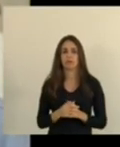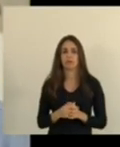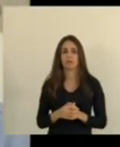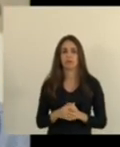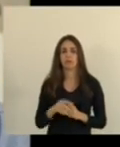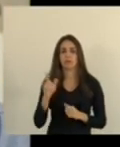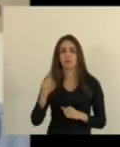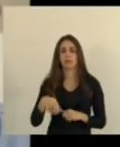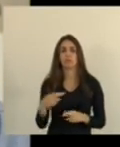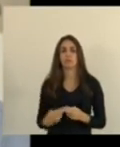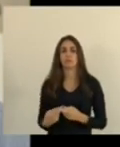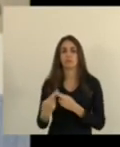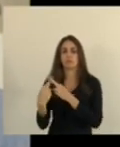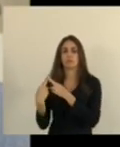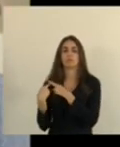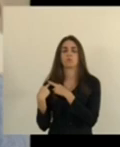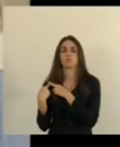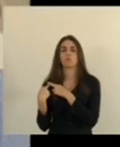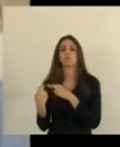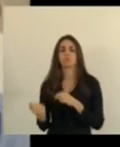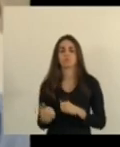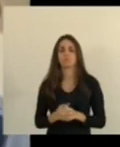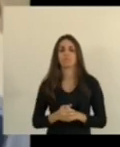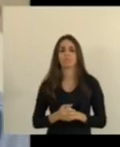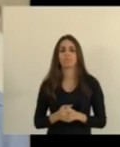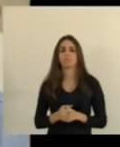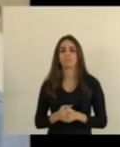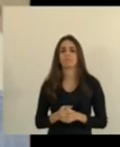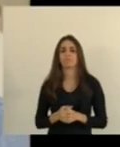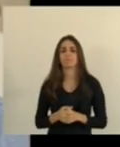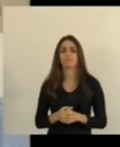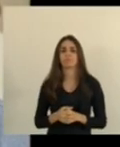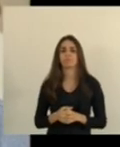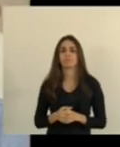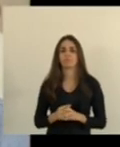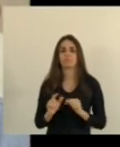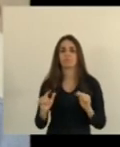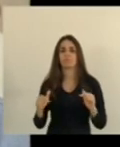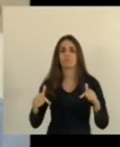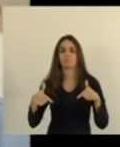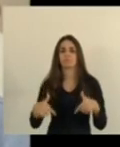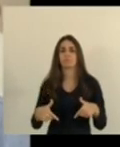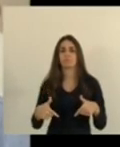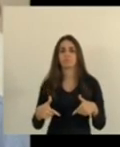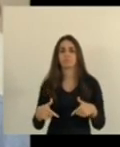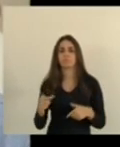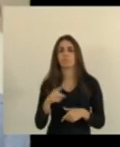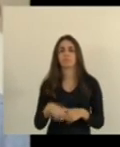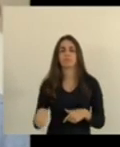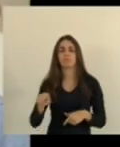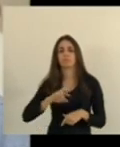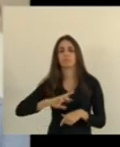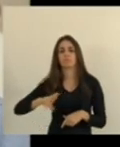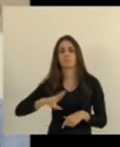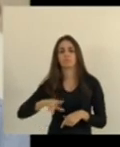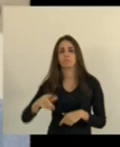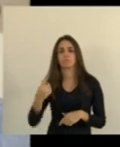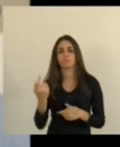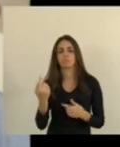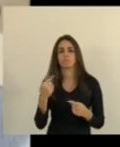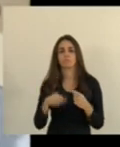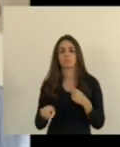responsabilidade sobre o responsável por esse ato que não é desejável